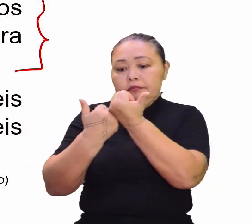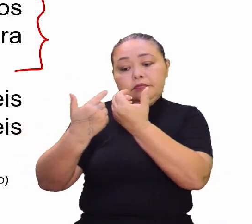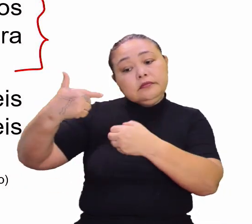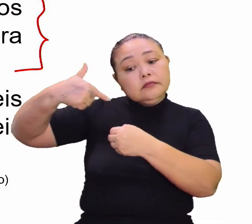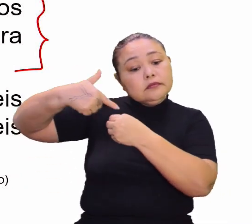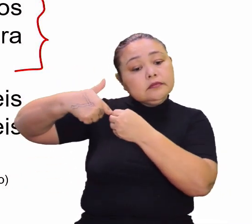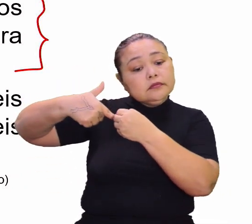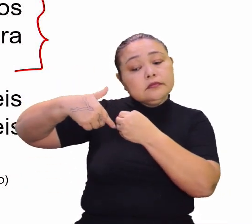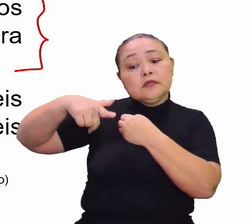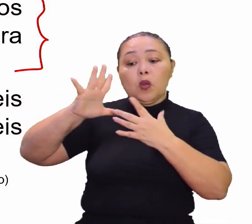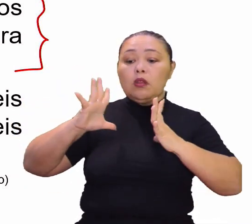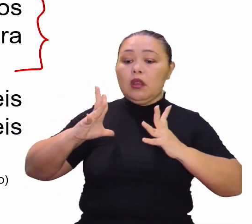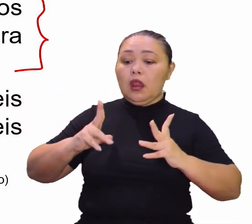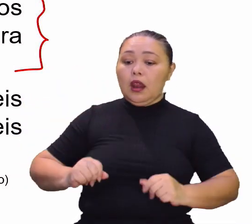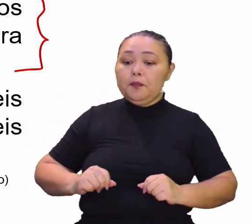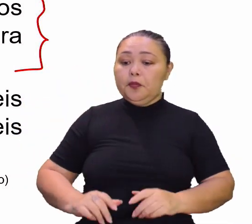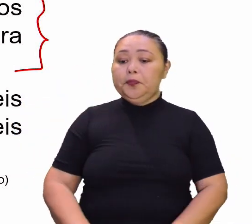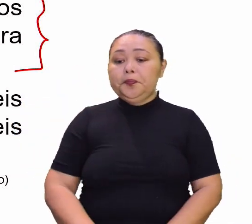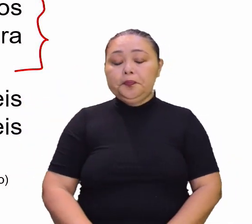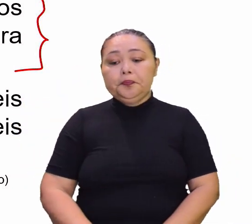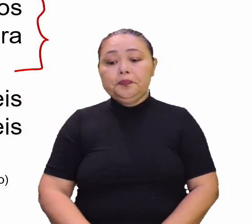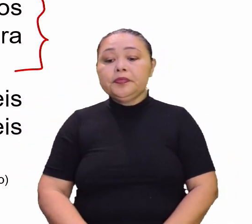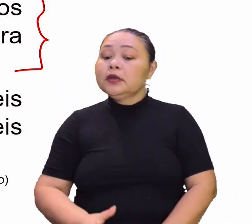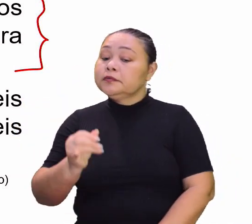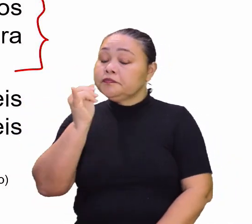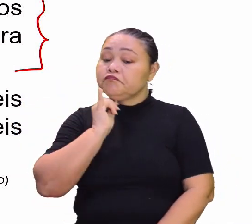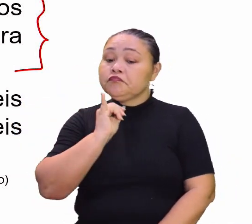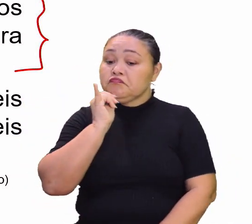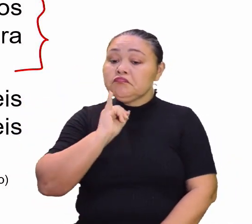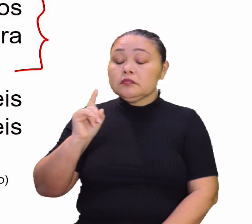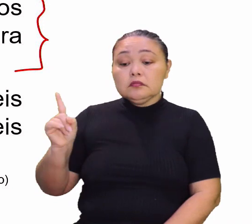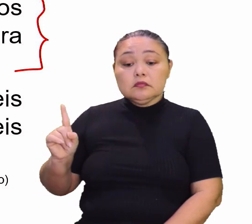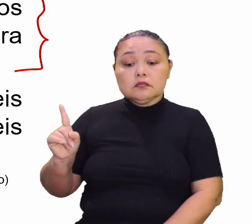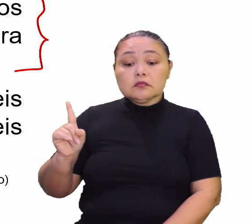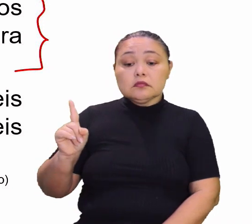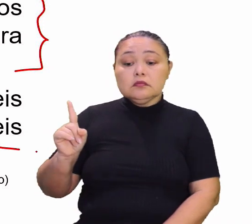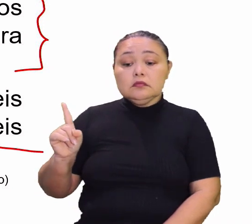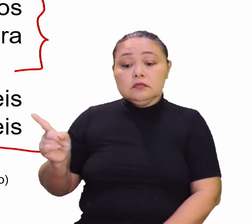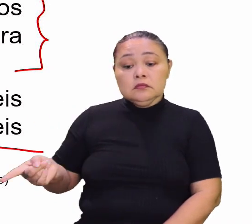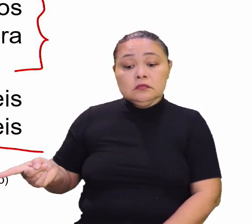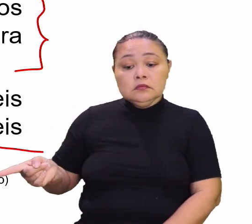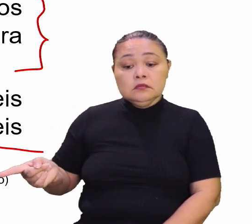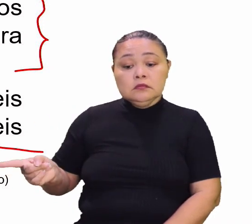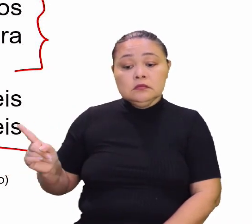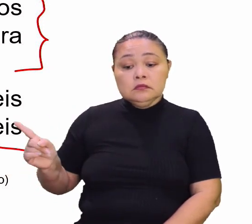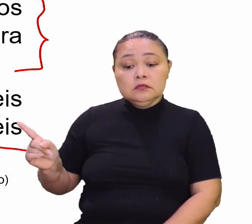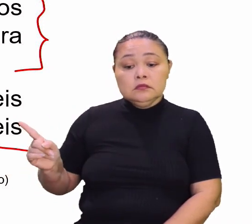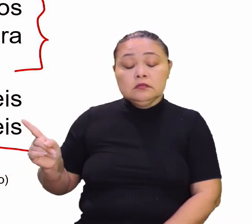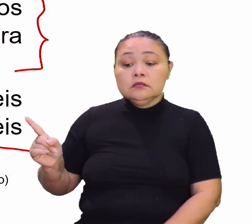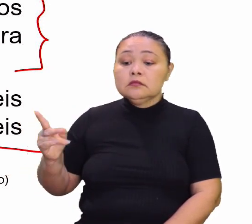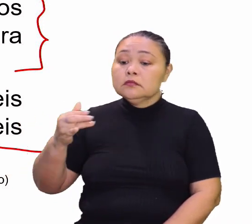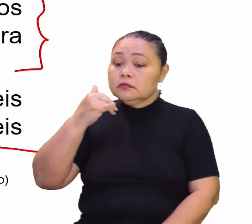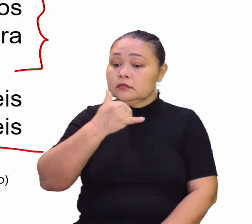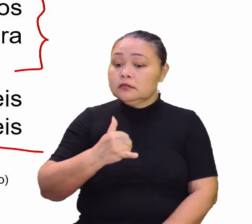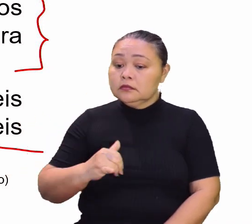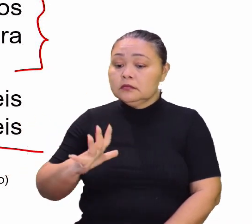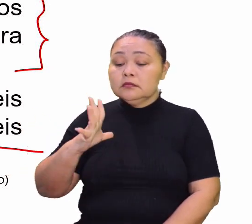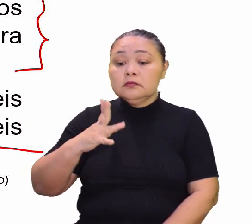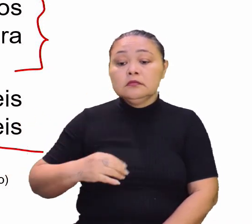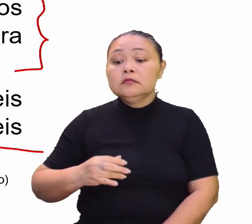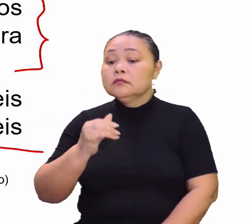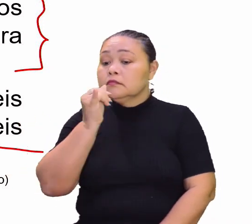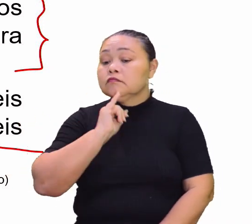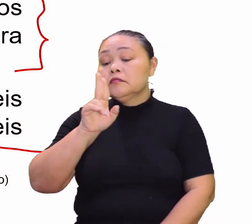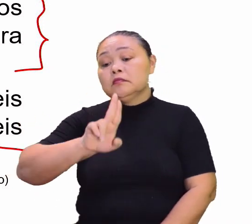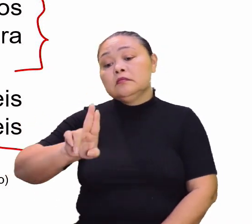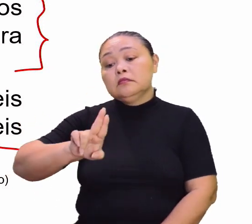substituição por combustíveis limpos. Dá um exemplo aí, Rogério, dessa energia limpa. Deixar de usar,